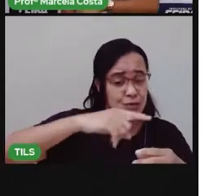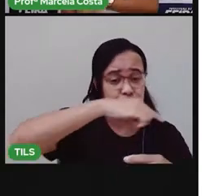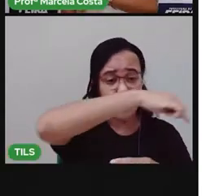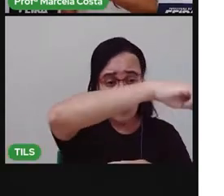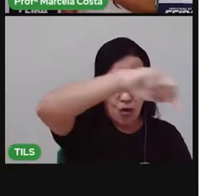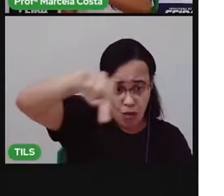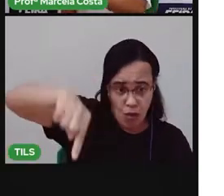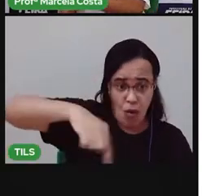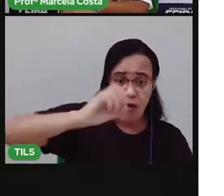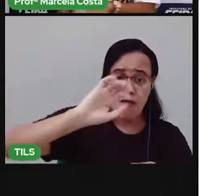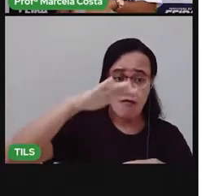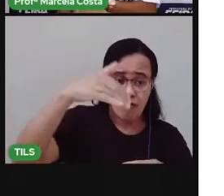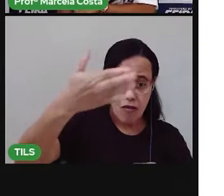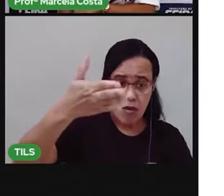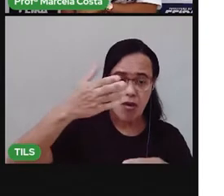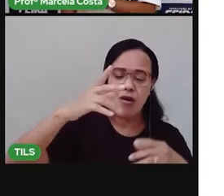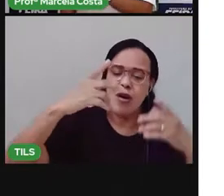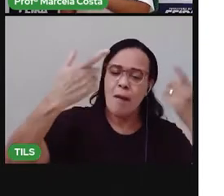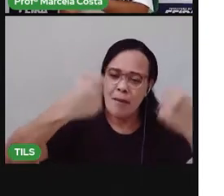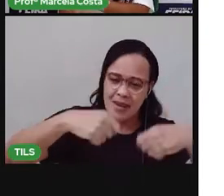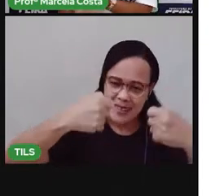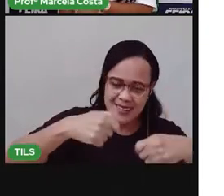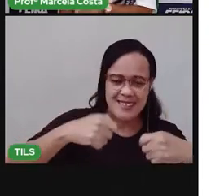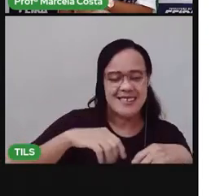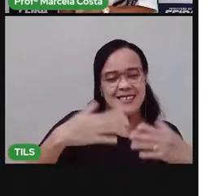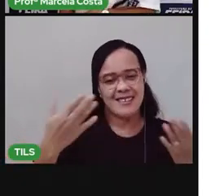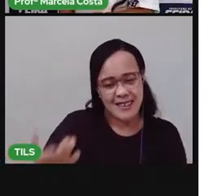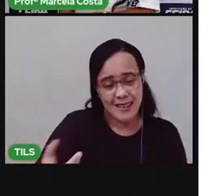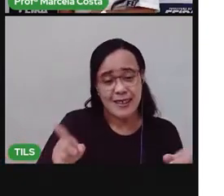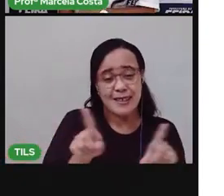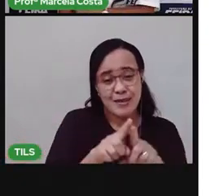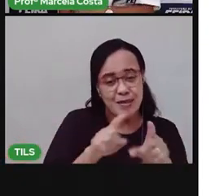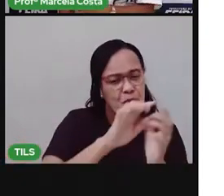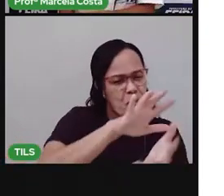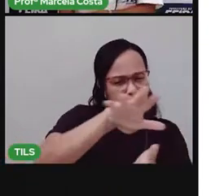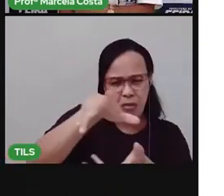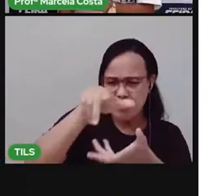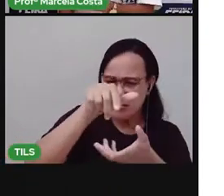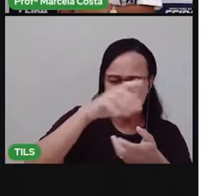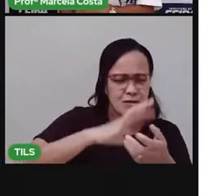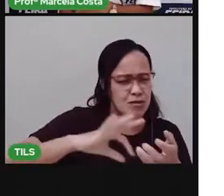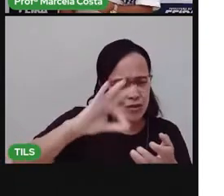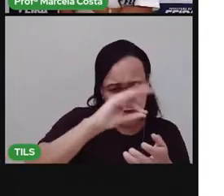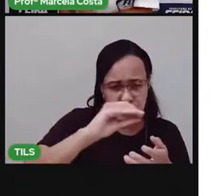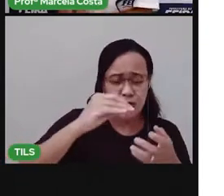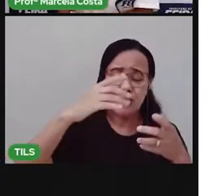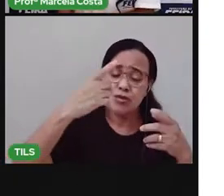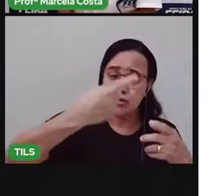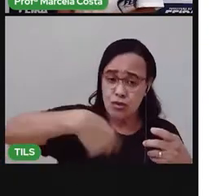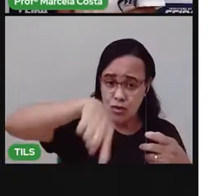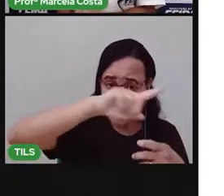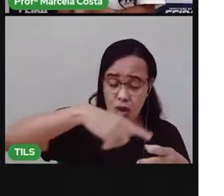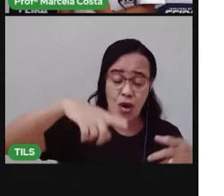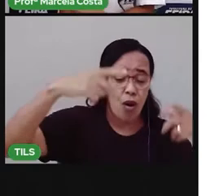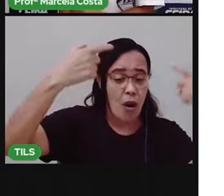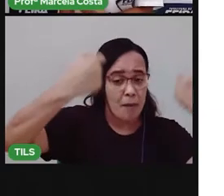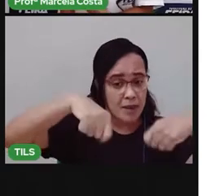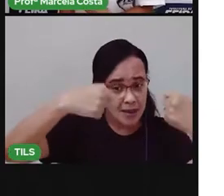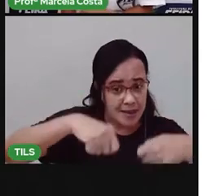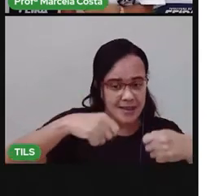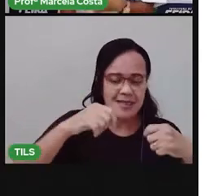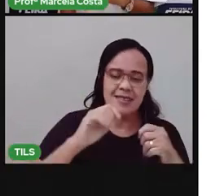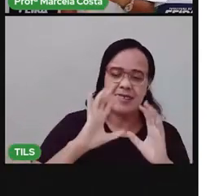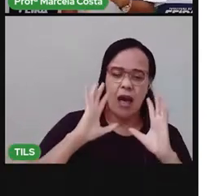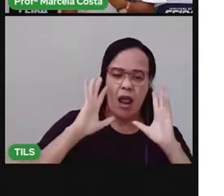da casa o mundo na verdade em que nós estamos inseridos precisamos deixar ele limpo livre